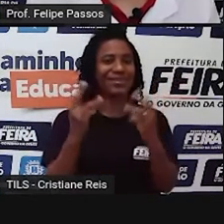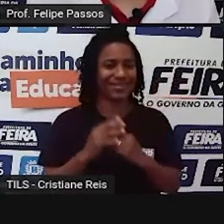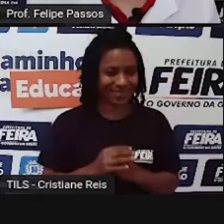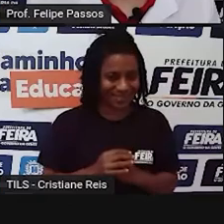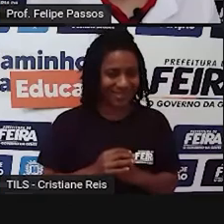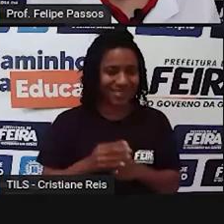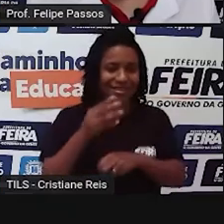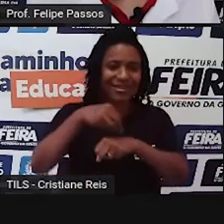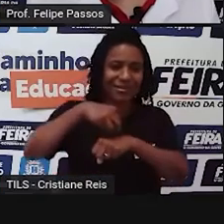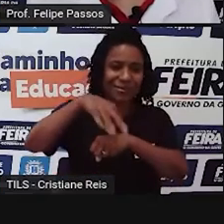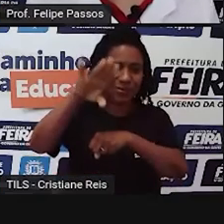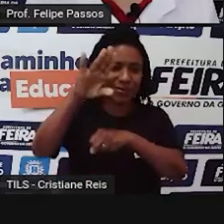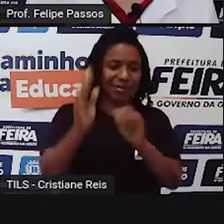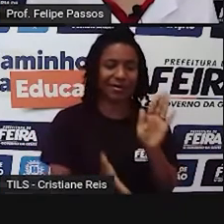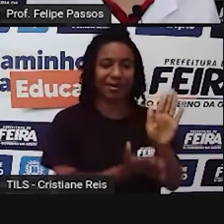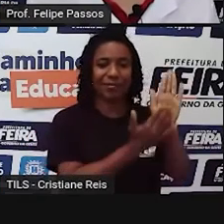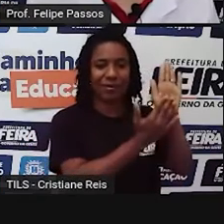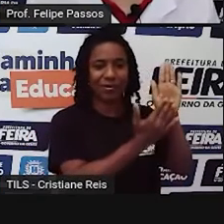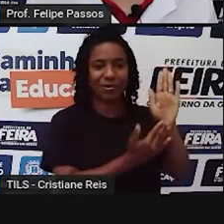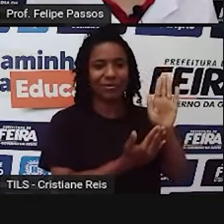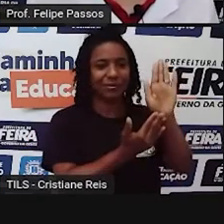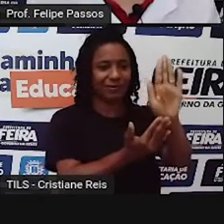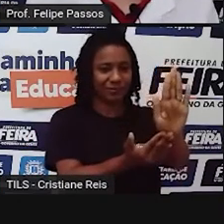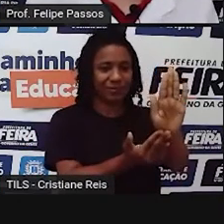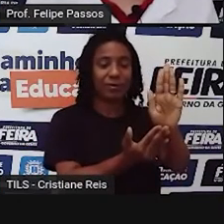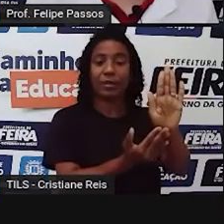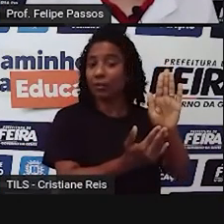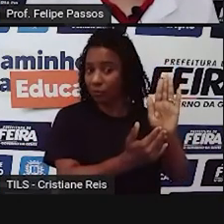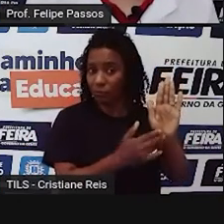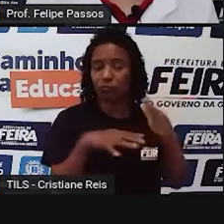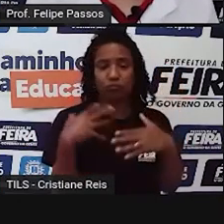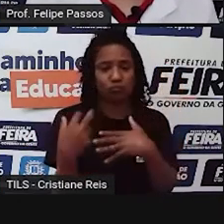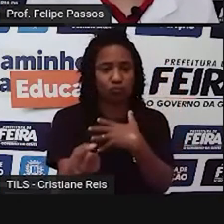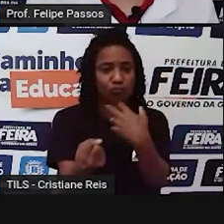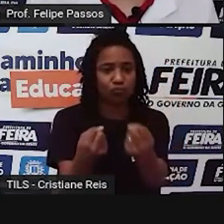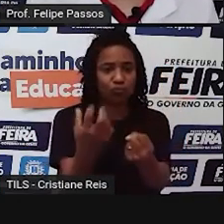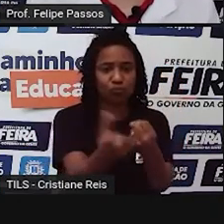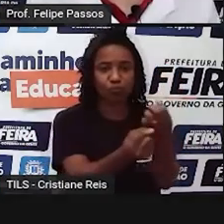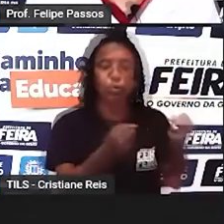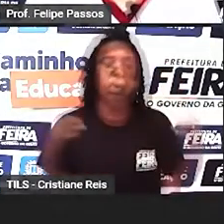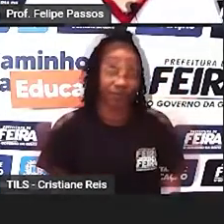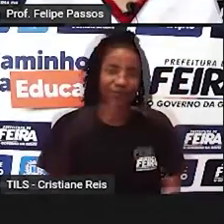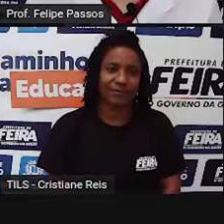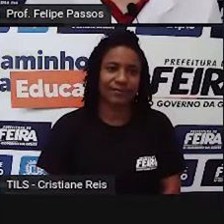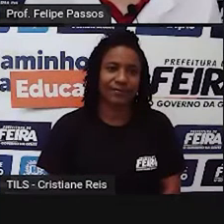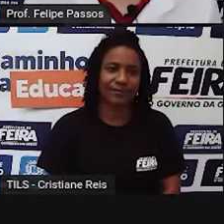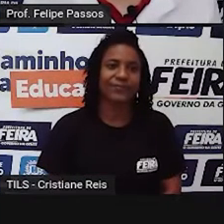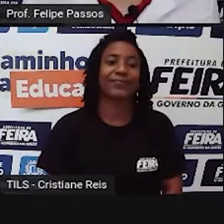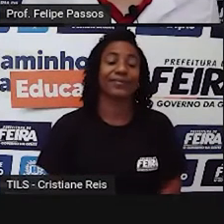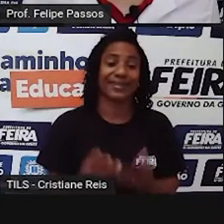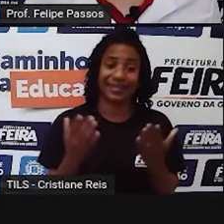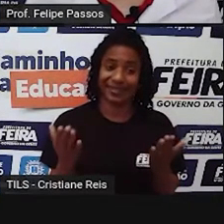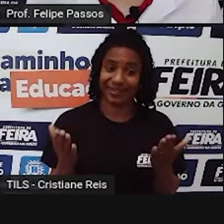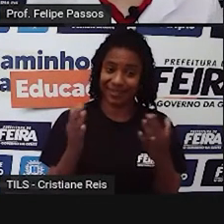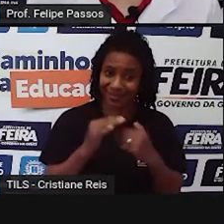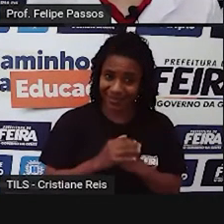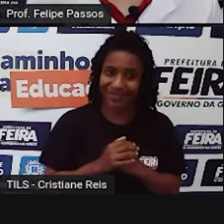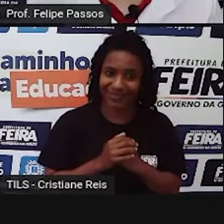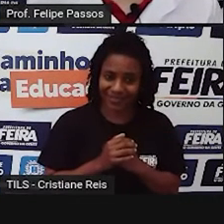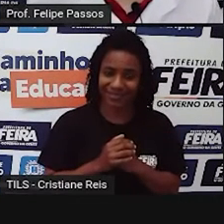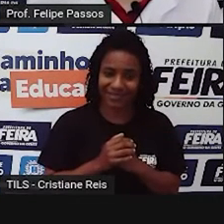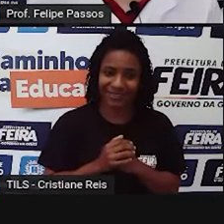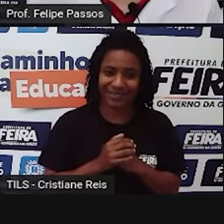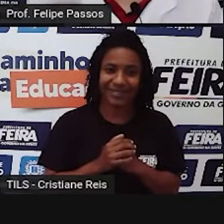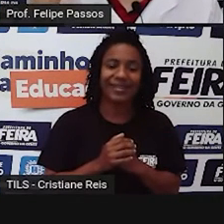depois de muito debate. e que é aceito e que é... todo mundo concorda até hoje, né? Então, pessoal, antes da gente